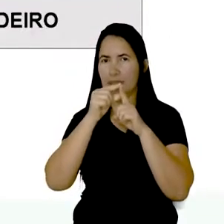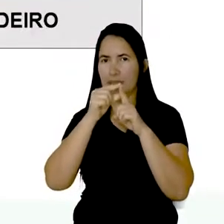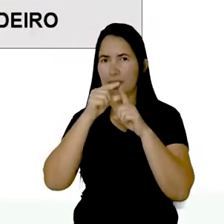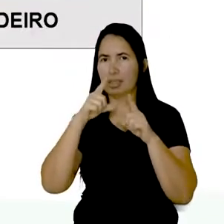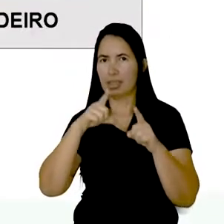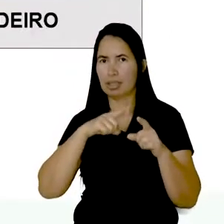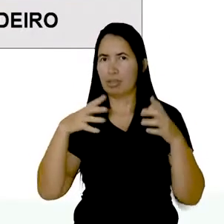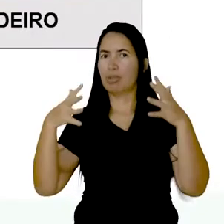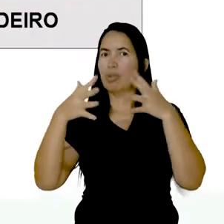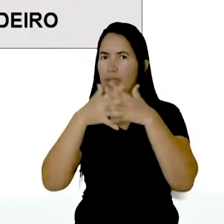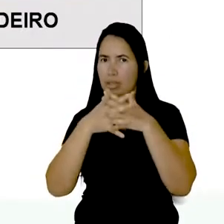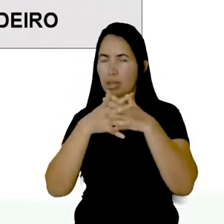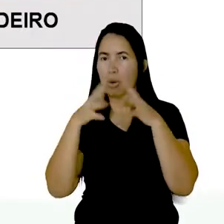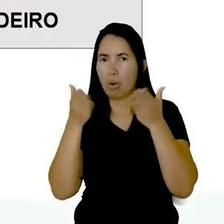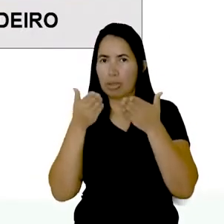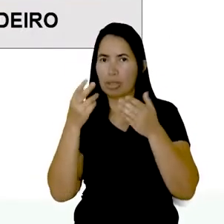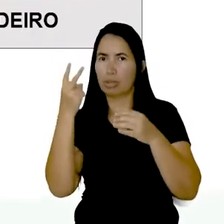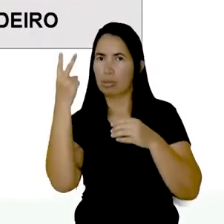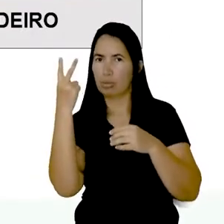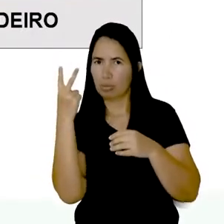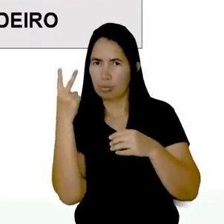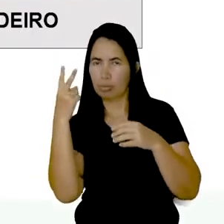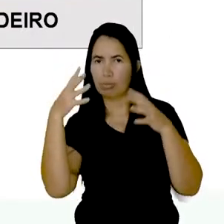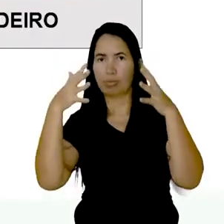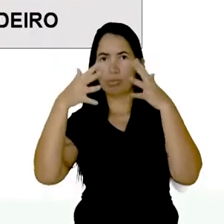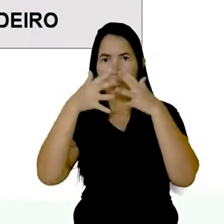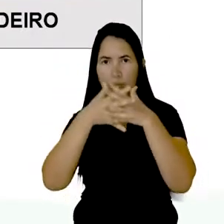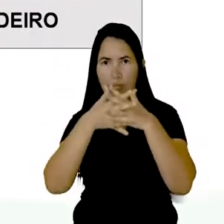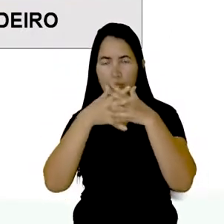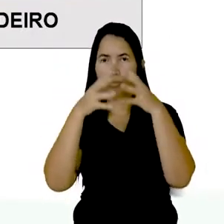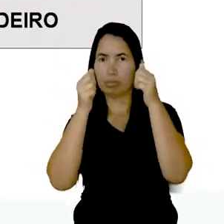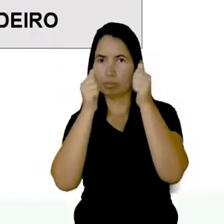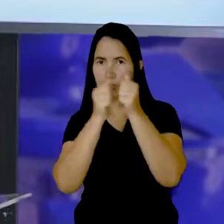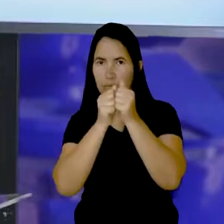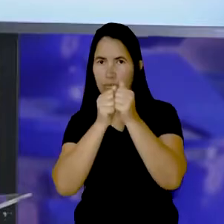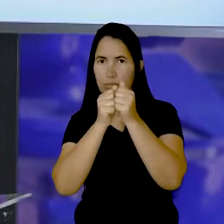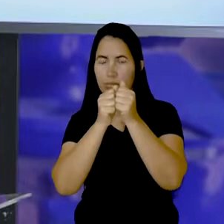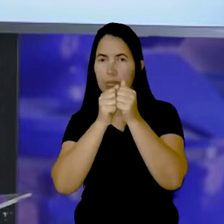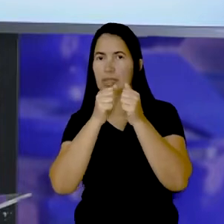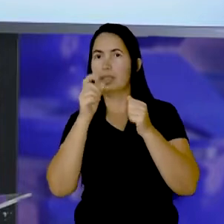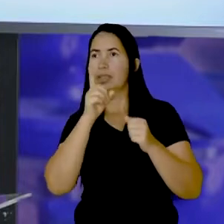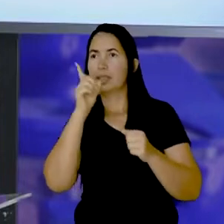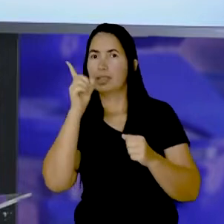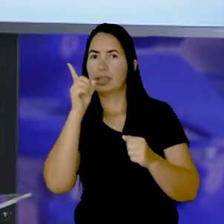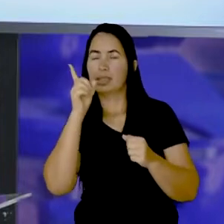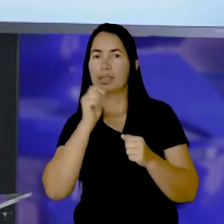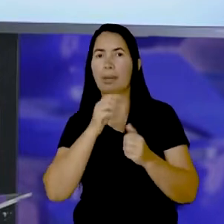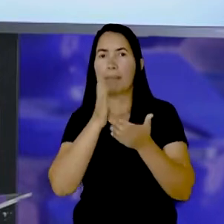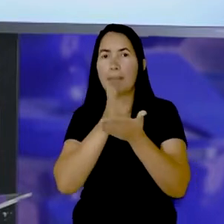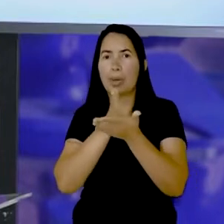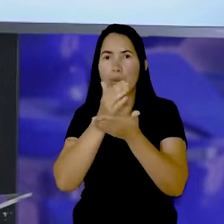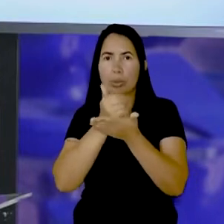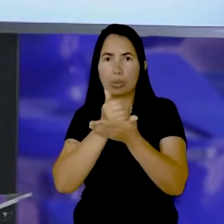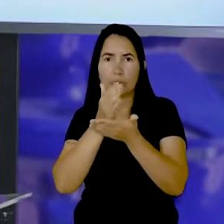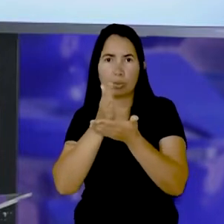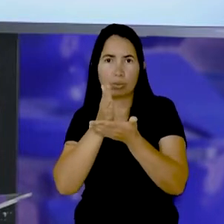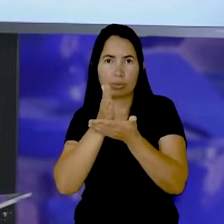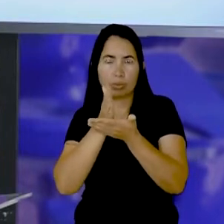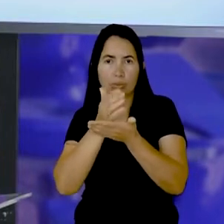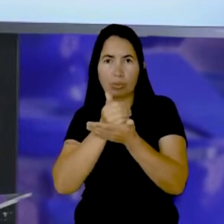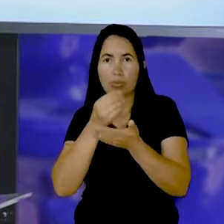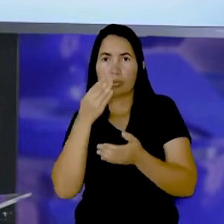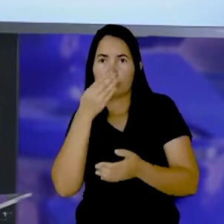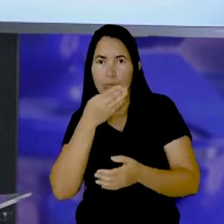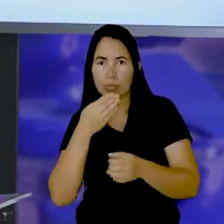De duas consoantes que se encontram Que estão juntinhas Então aqui, por exemplo Esse bolo é de chocolate Olha aqui a palavra